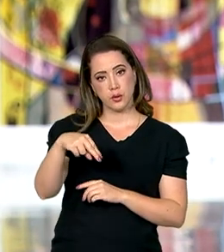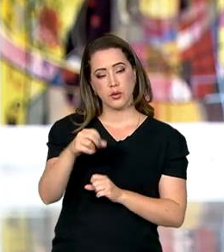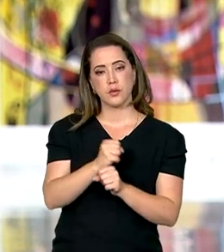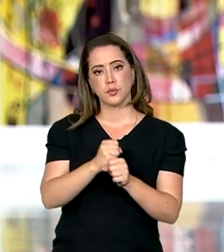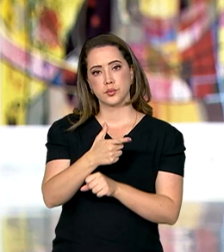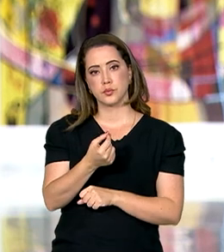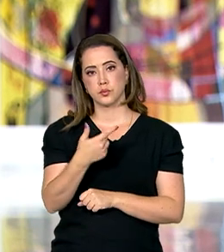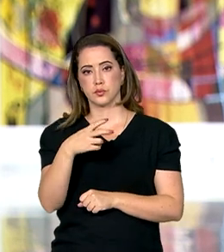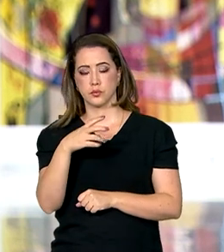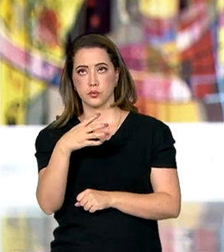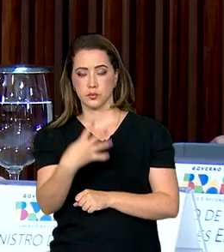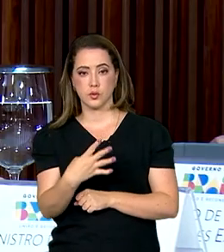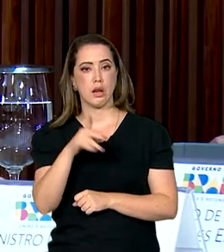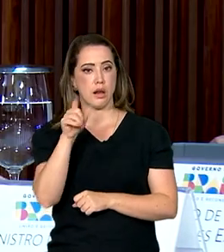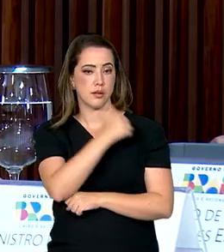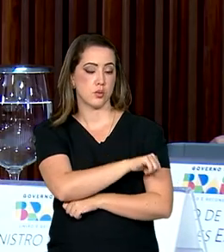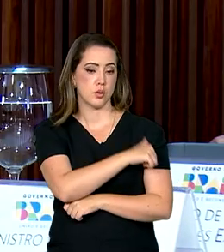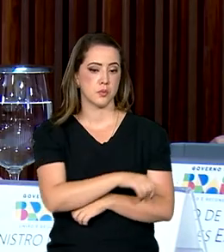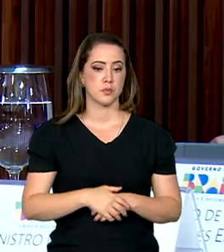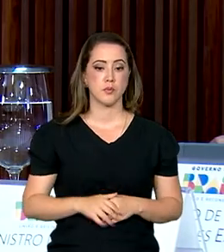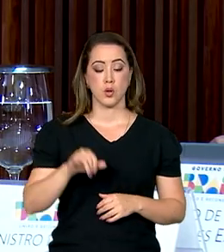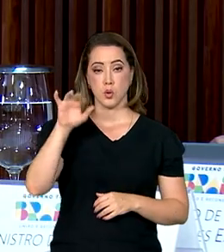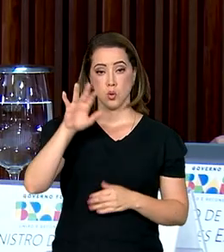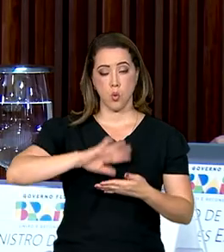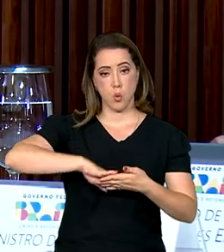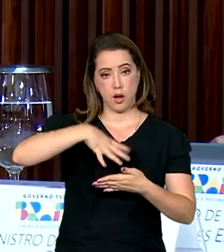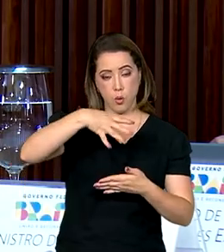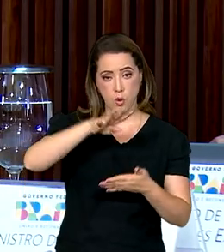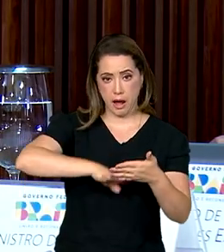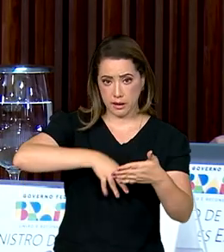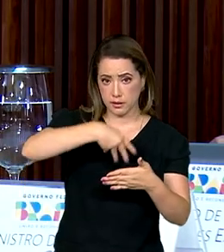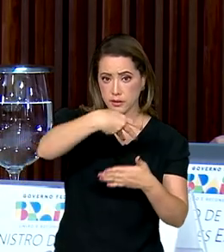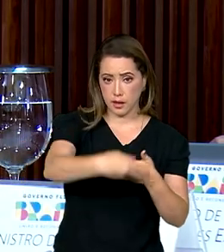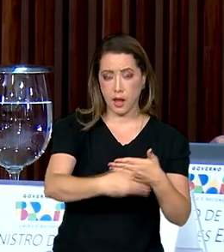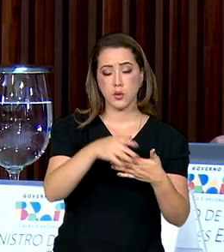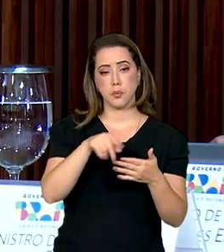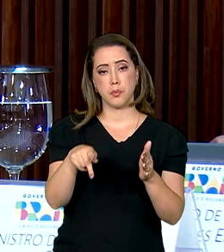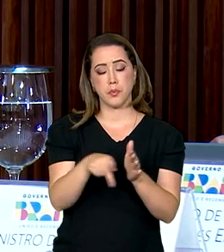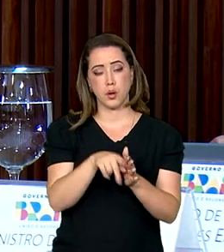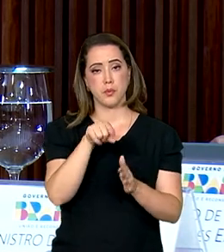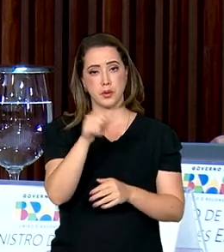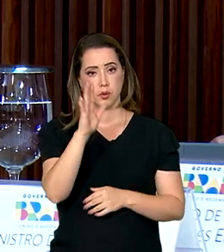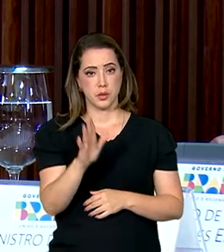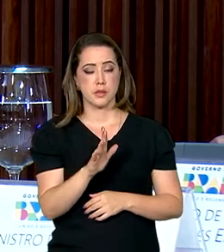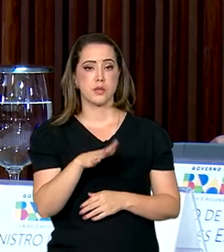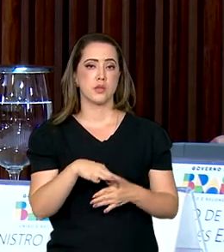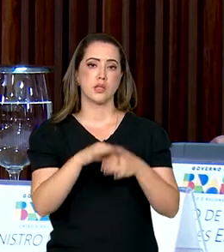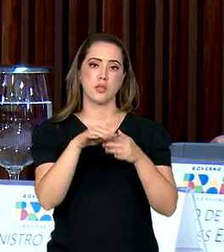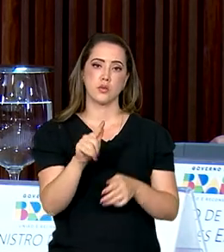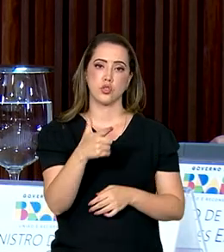2024, no Rio de Janeiro. O calendário geral da presidência brasileira do G20 prevê três fases.